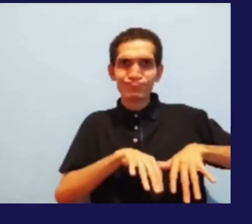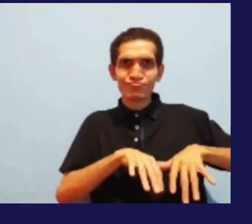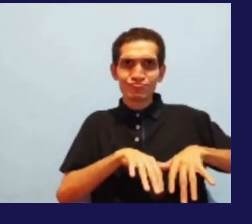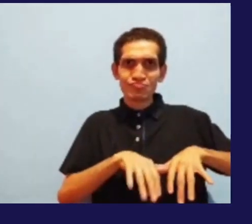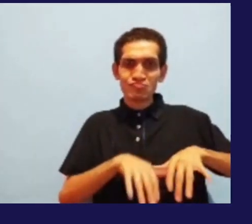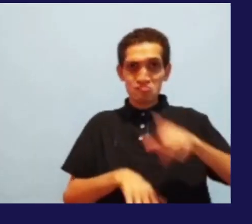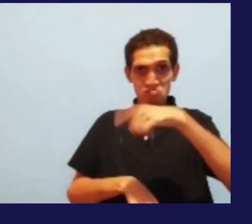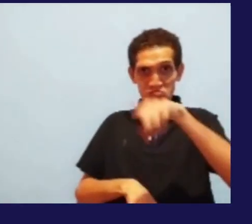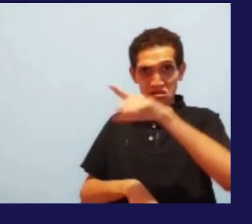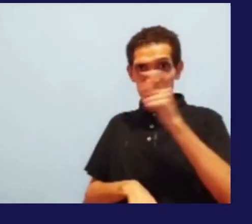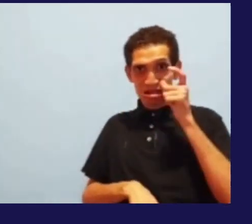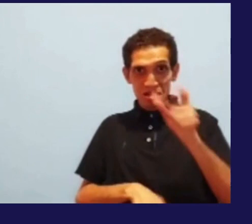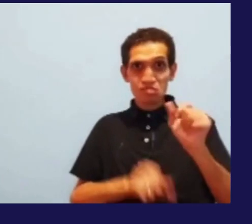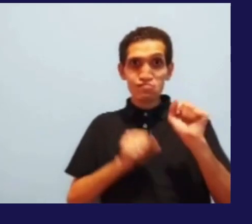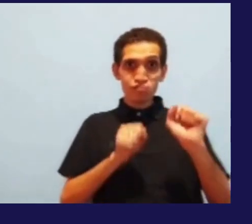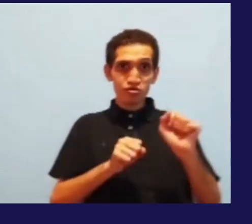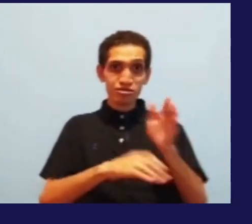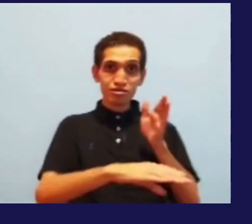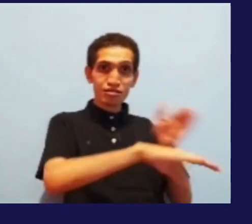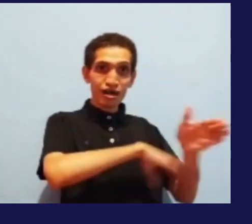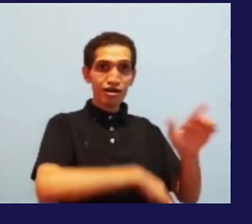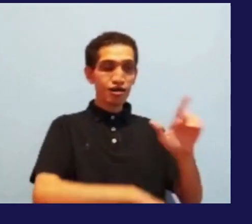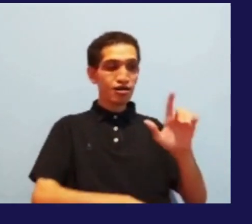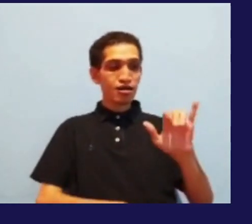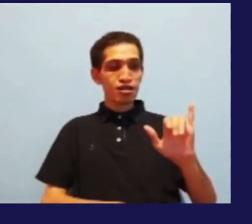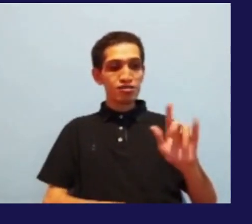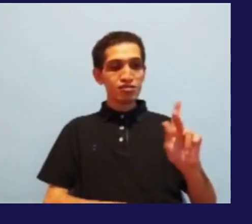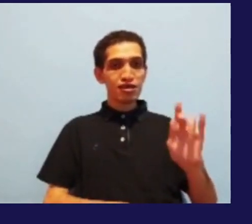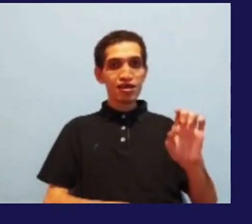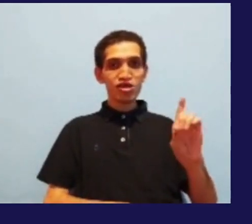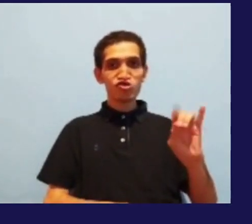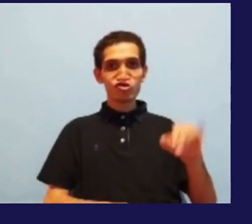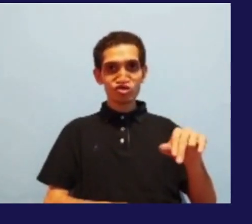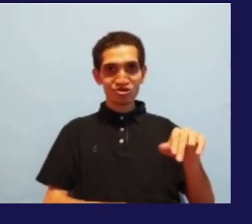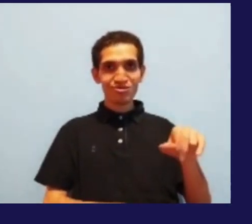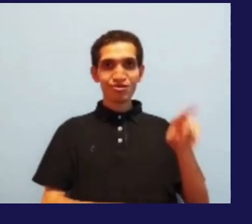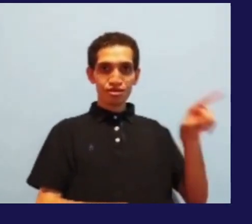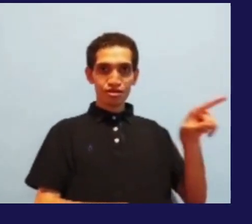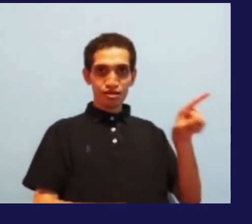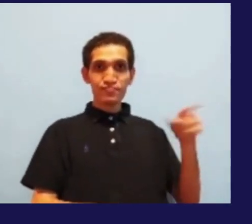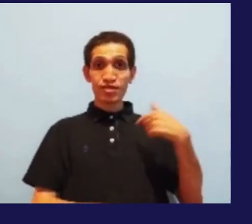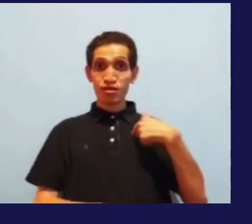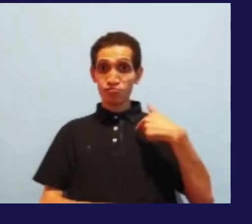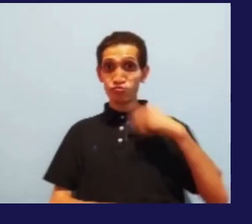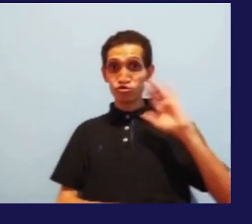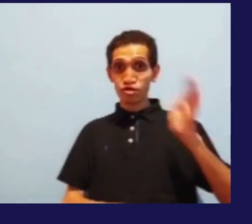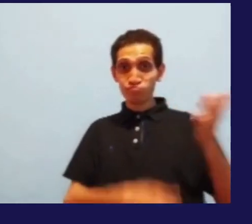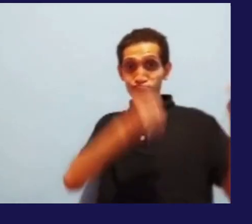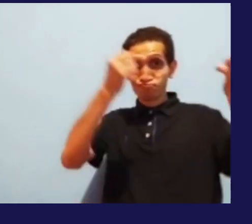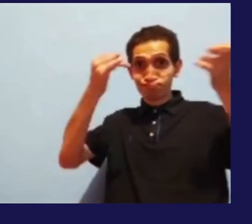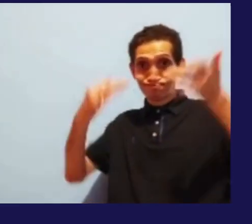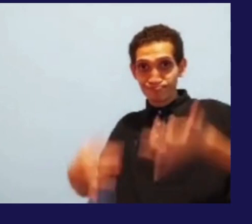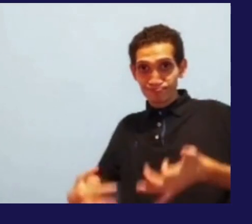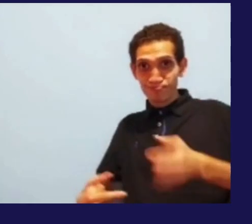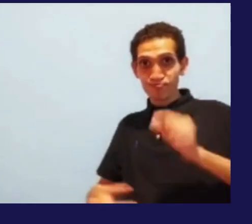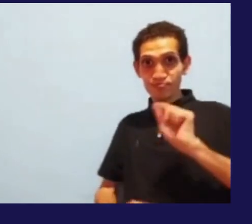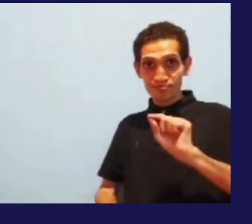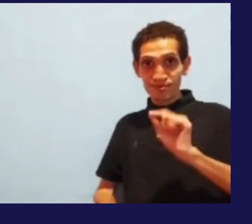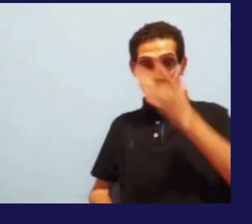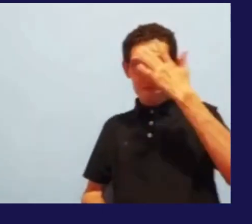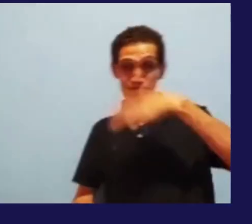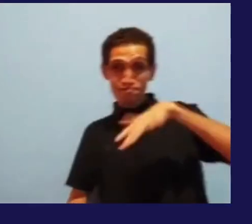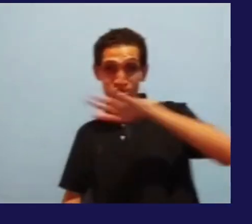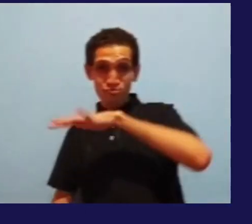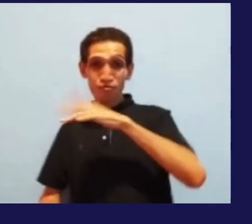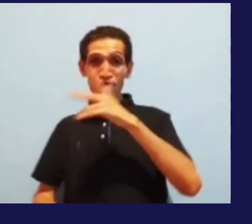seguir lá no LinkedIn, e eu falo muito sobre isso, dessa questão. Por que as pessoas, às vezes, não fazem a questão da